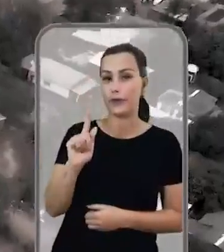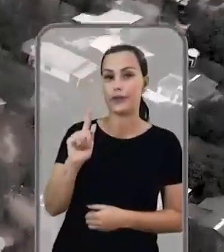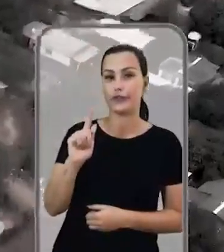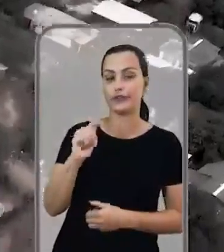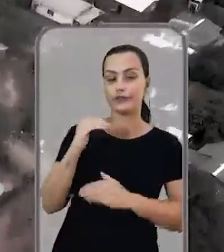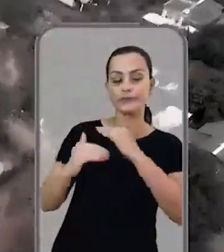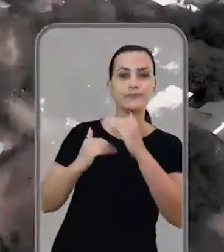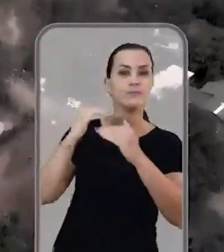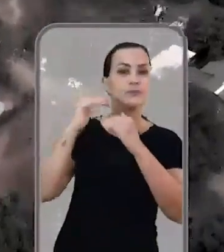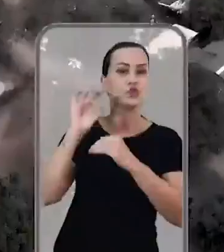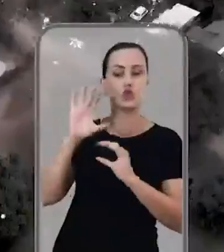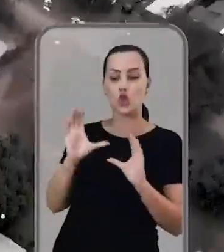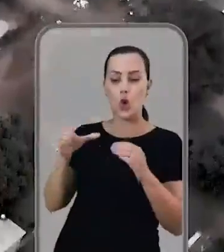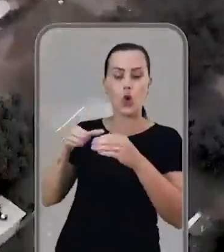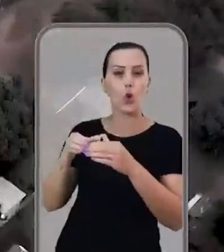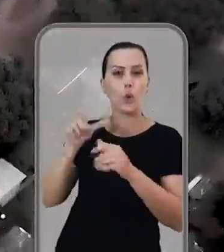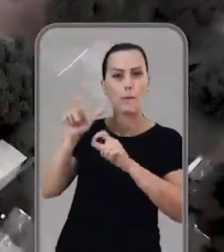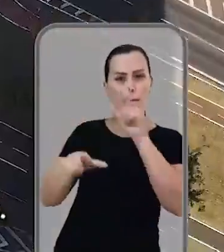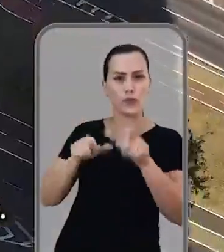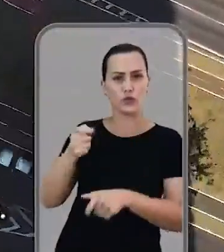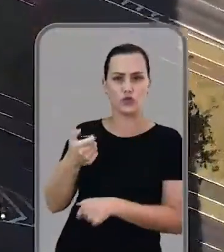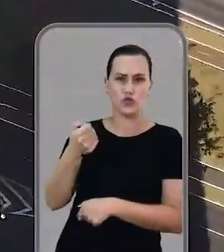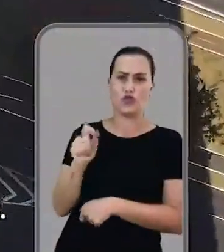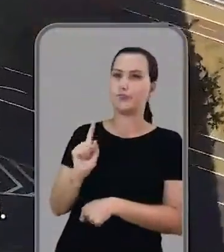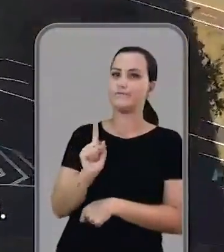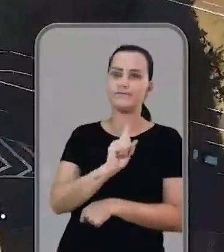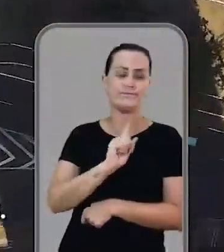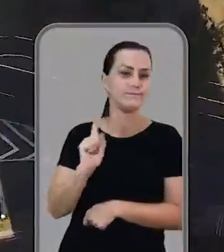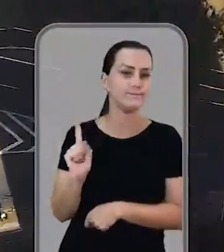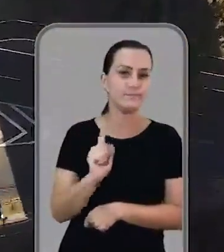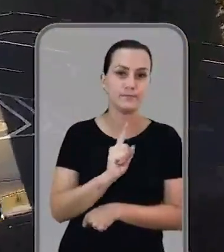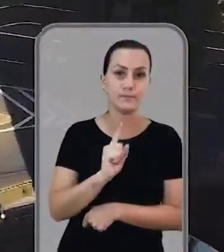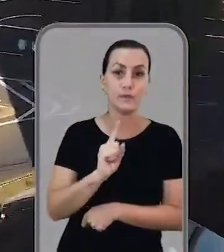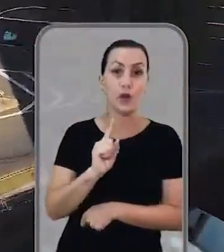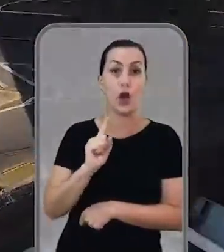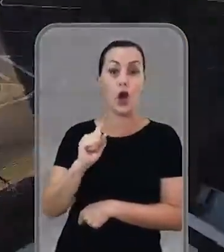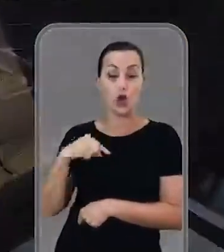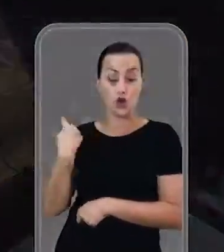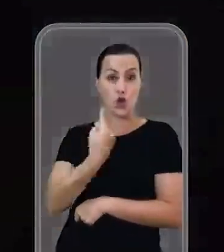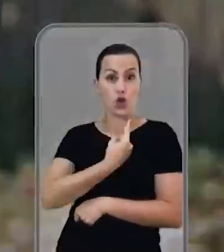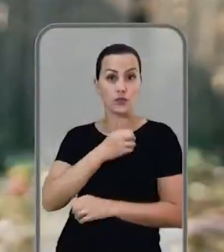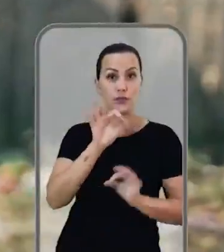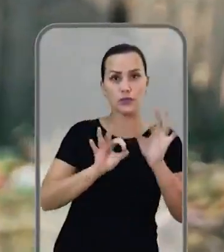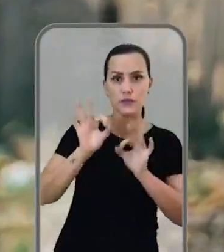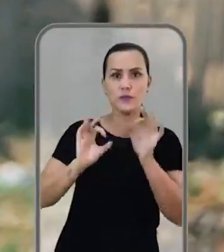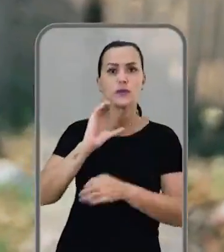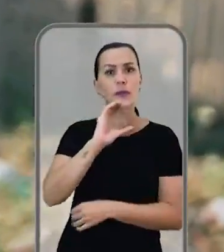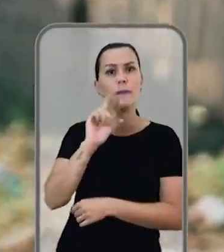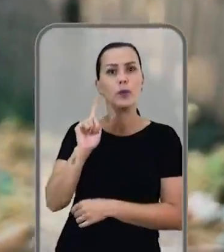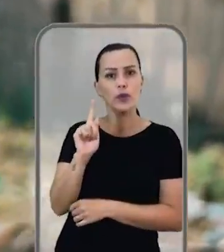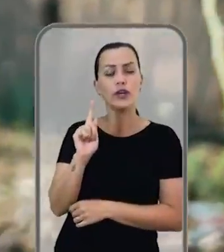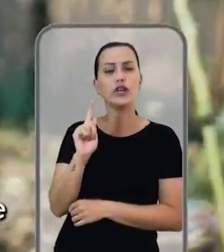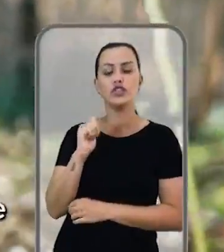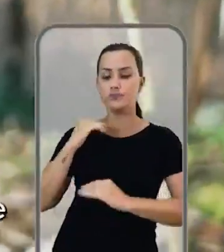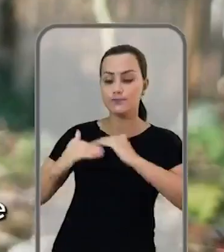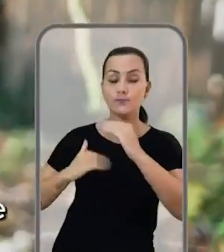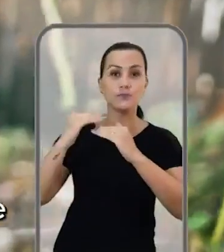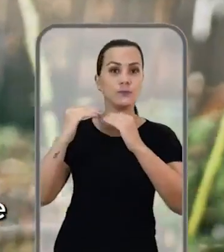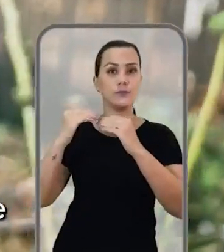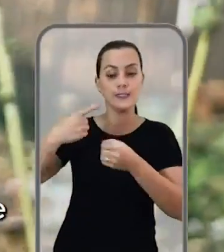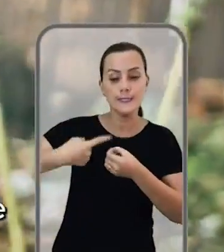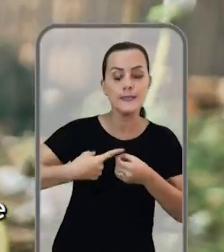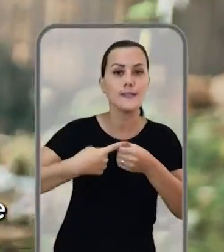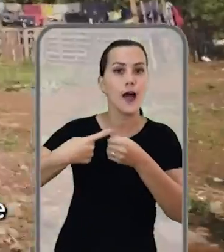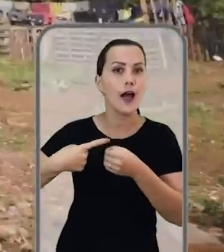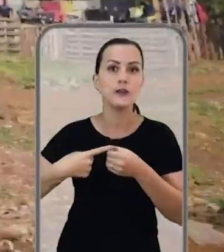Campo Grande não pode ser construída apenas pra alguns poucos privilegiados. Por isso, no nosso mandato, nós vamos